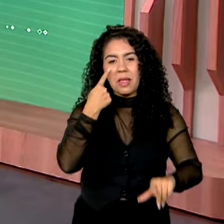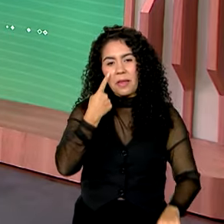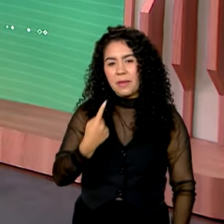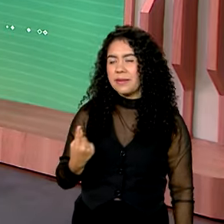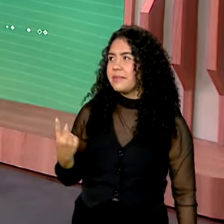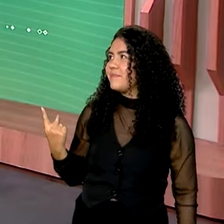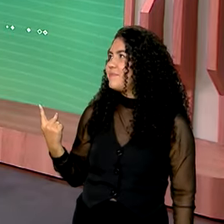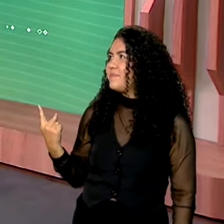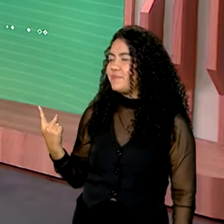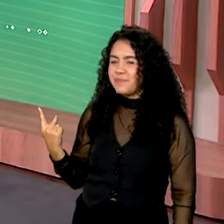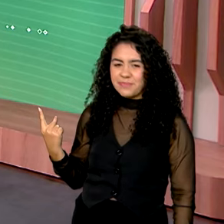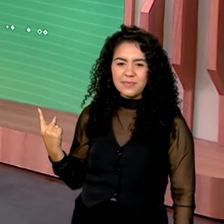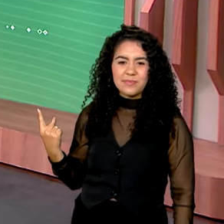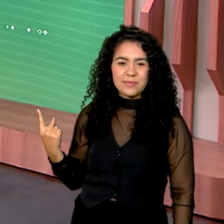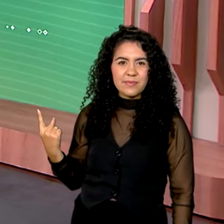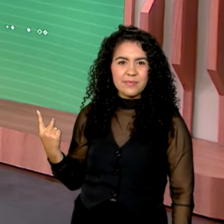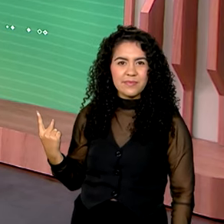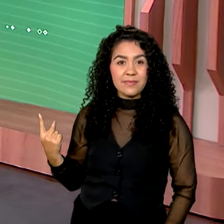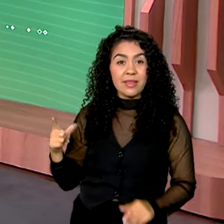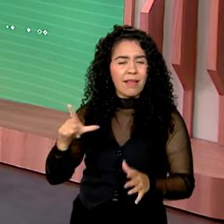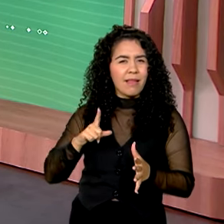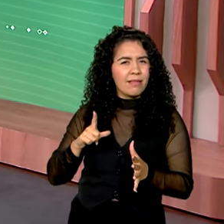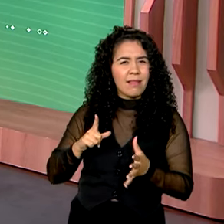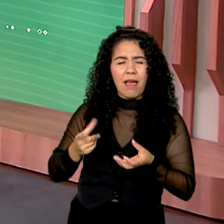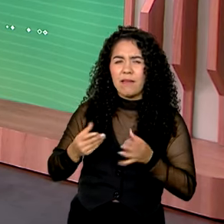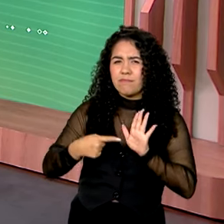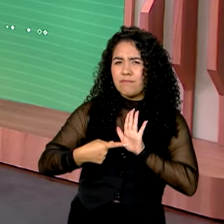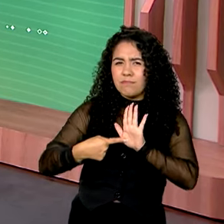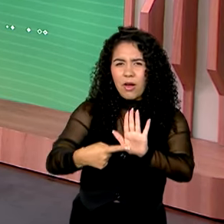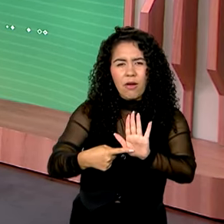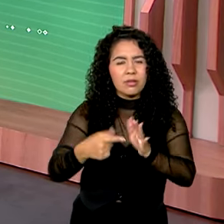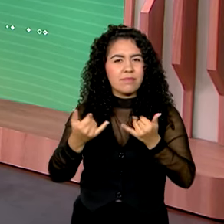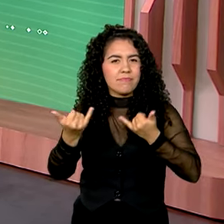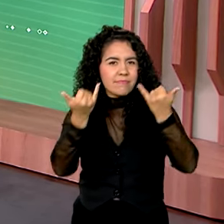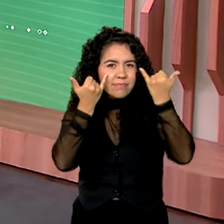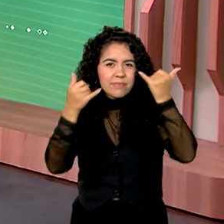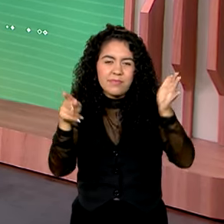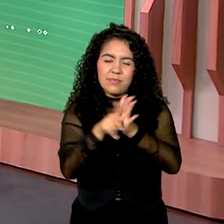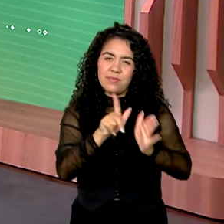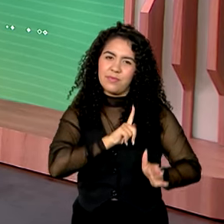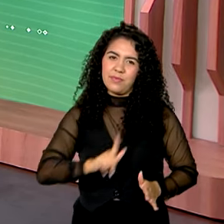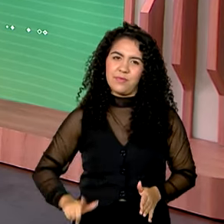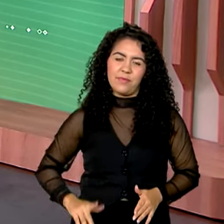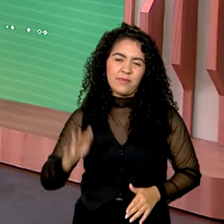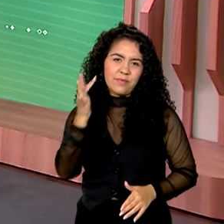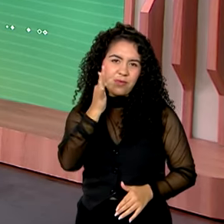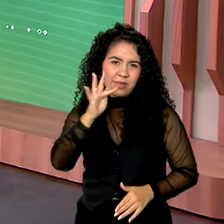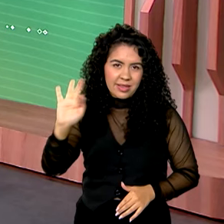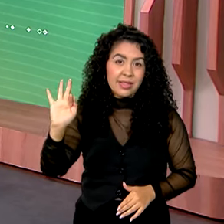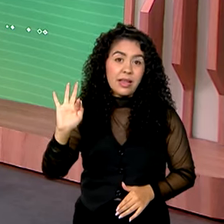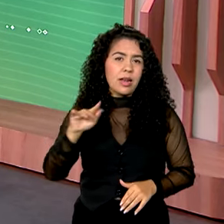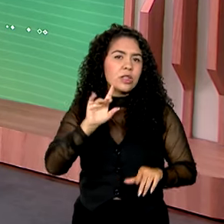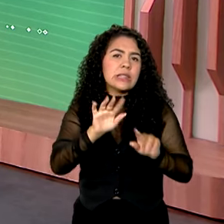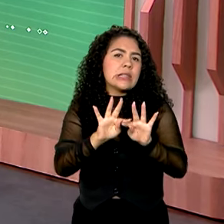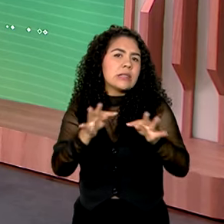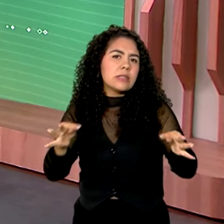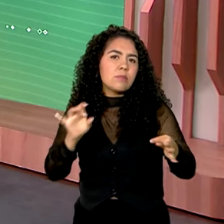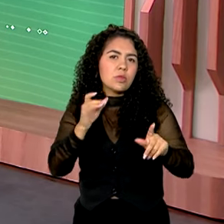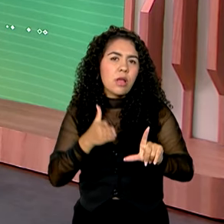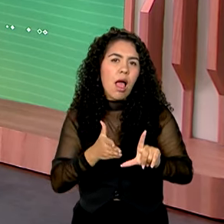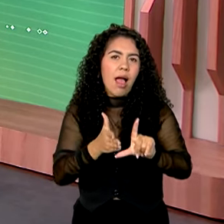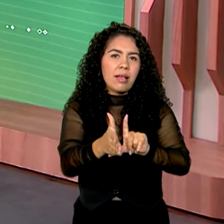lá na plataforma Comunica.br, que conta tudo o que o governo federal está fazendo em cada município do país. Basta acessar